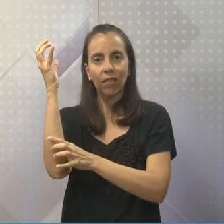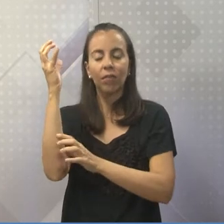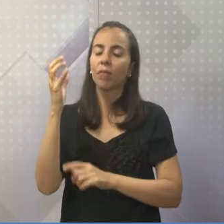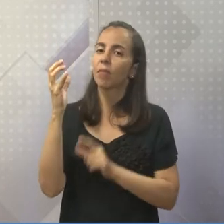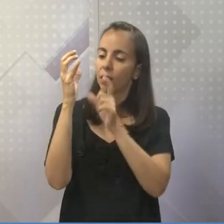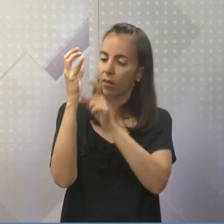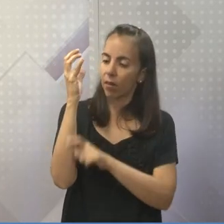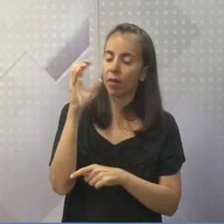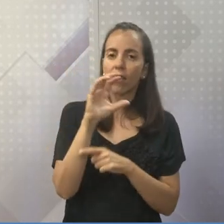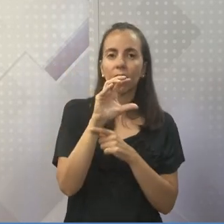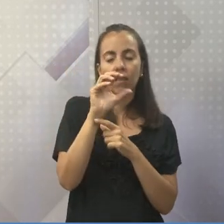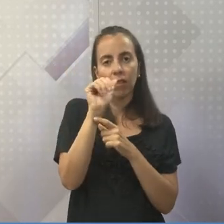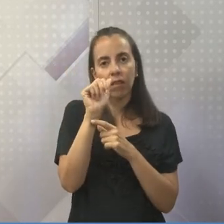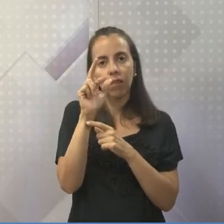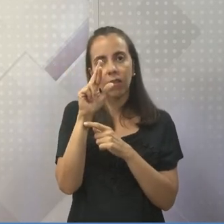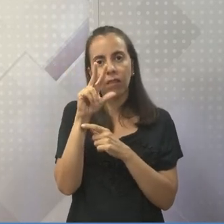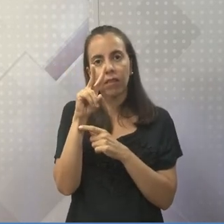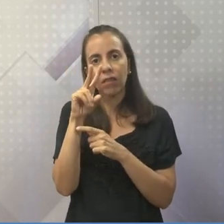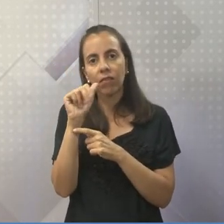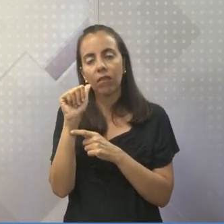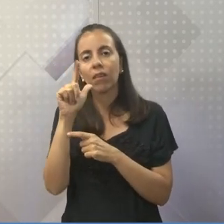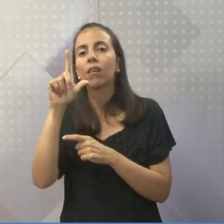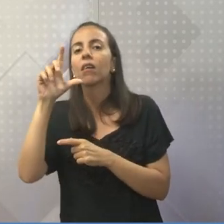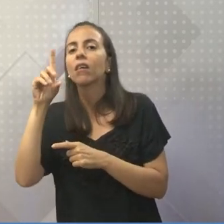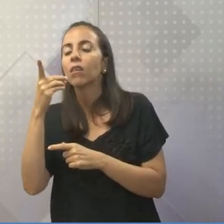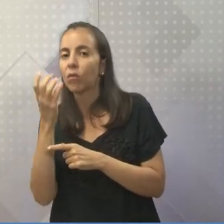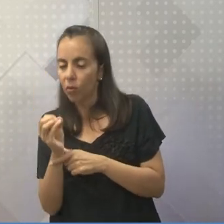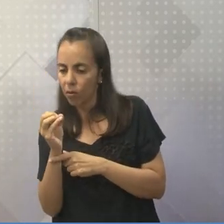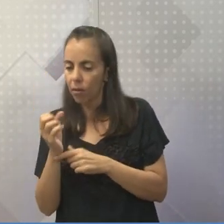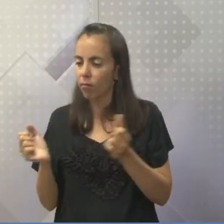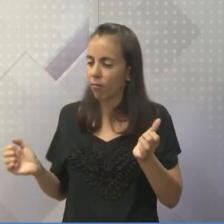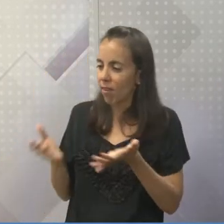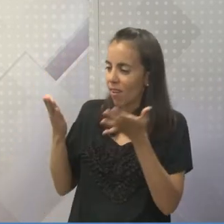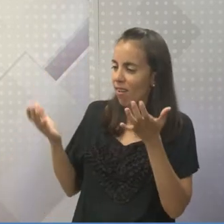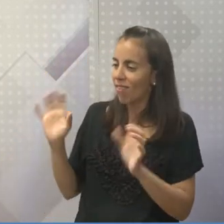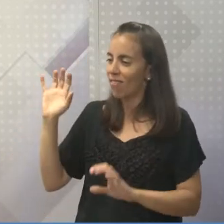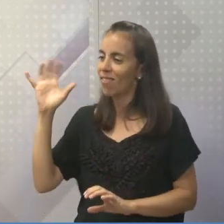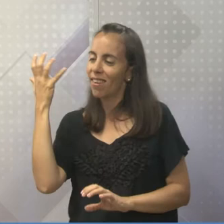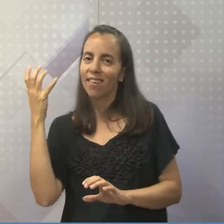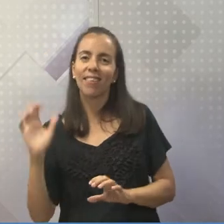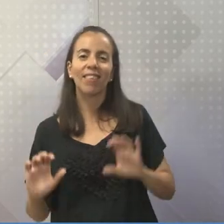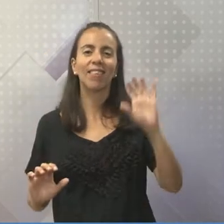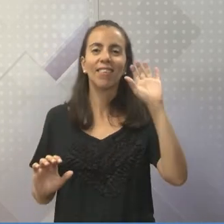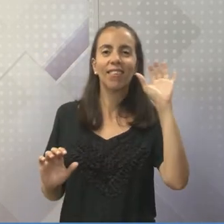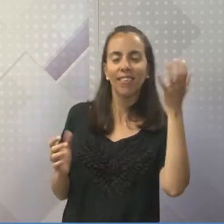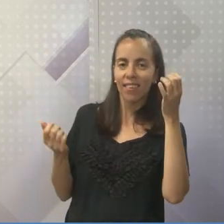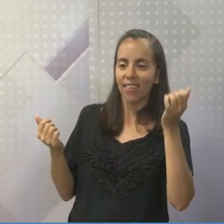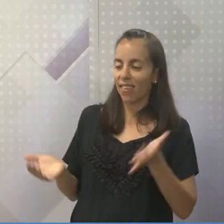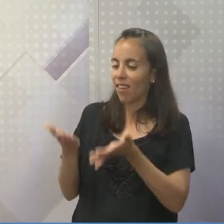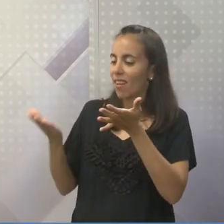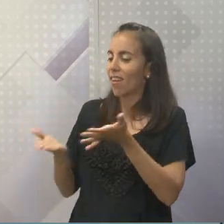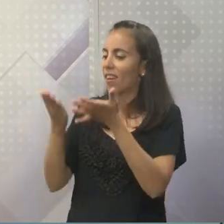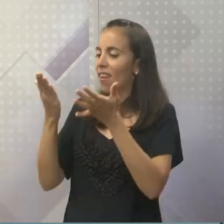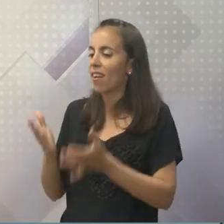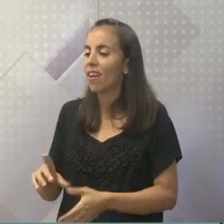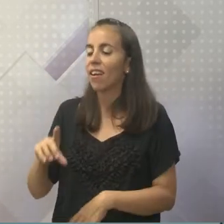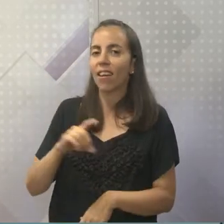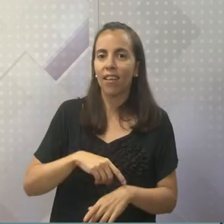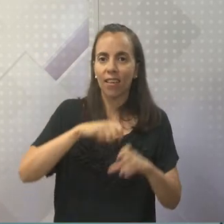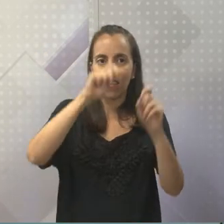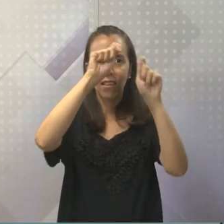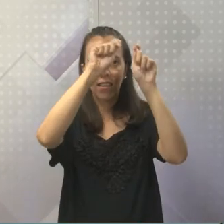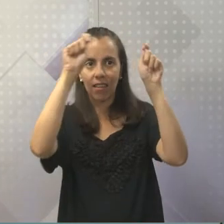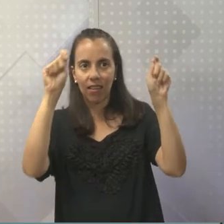E eles comemoravam e faziam festas e celebrações ao Deus Odin. Eles